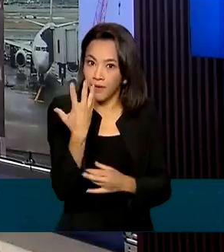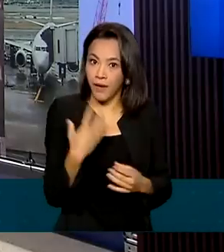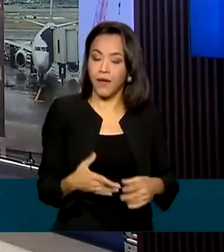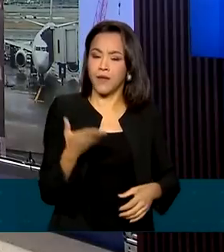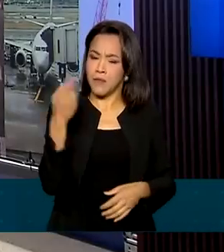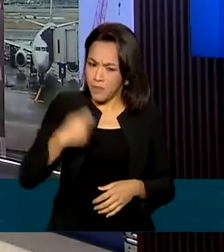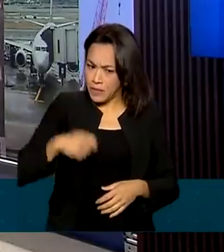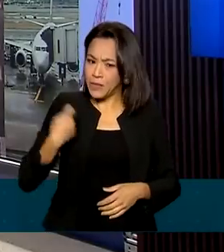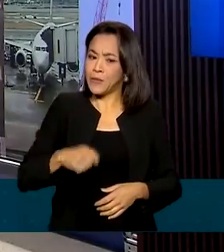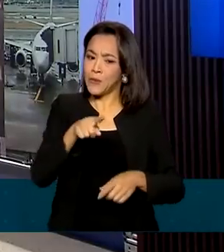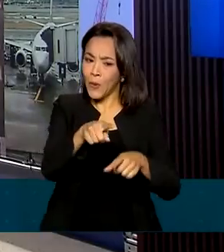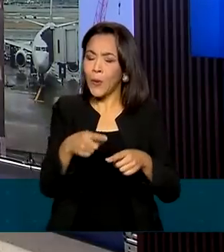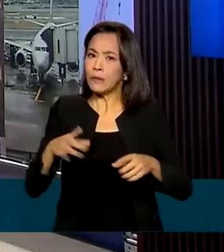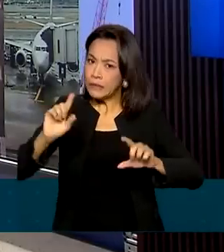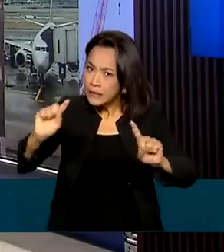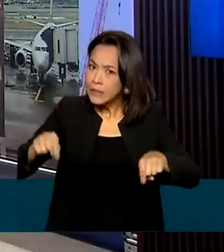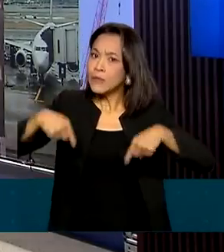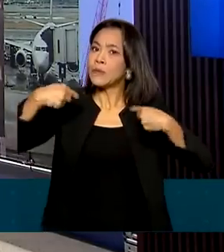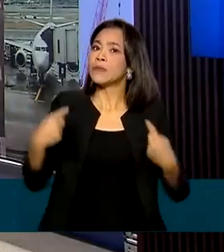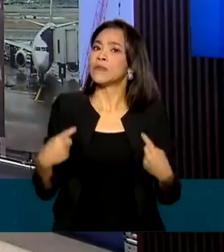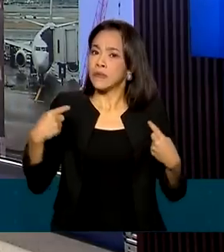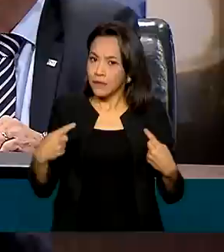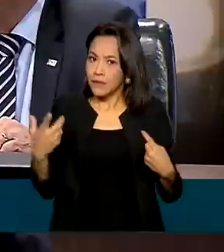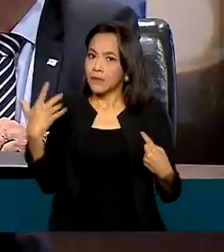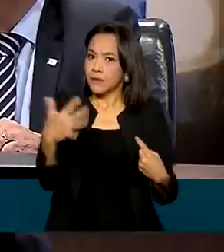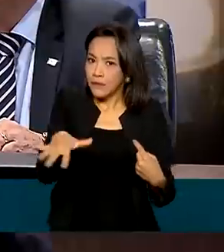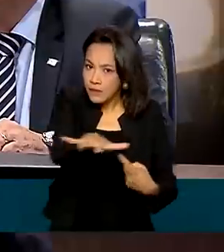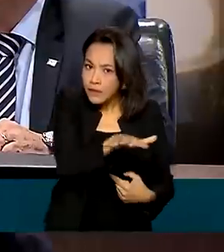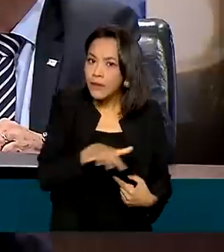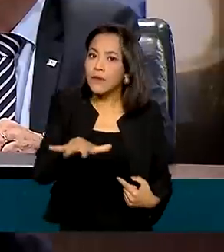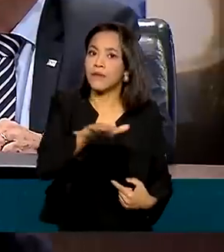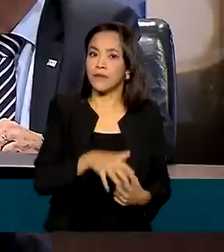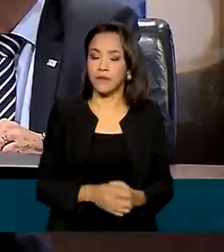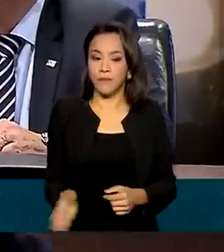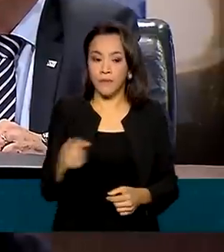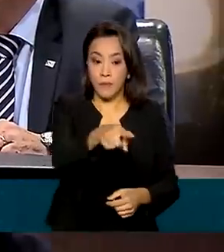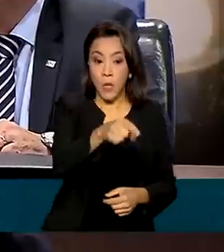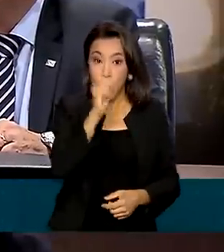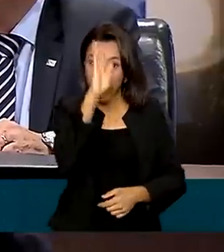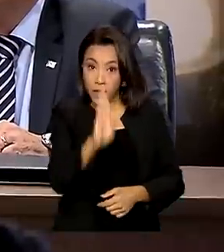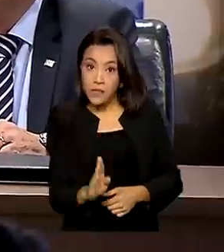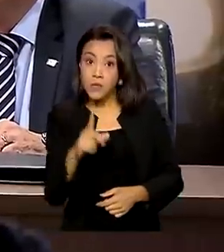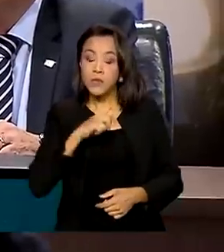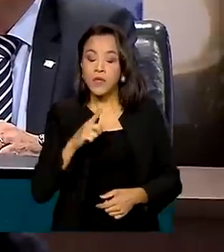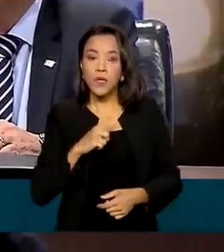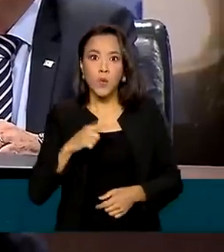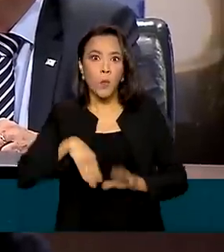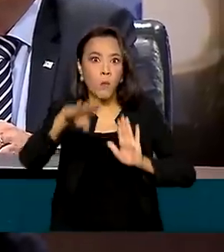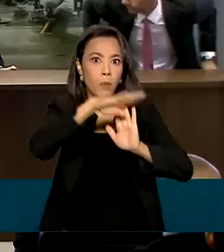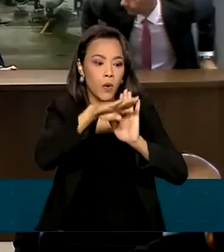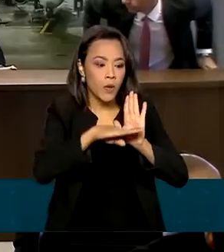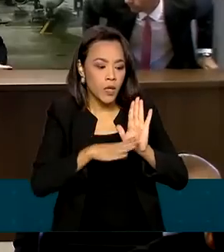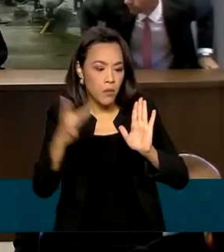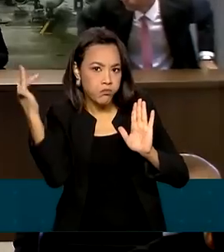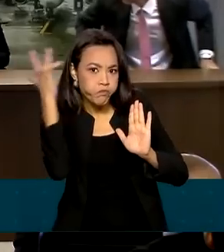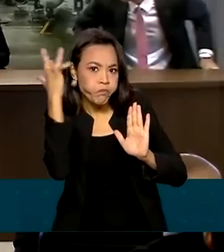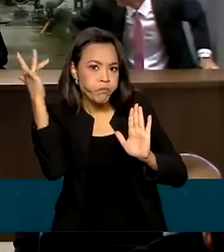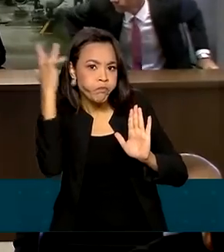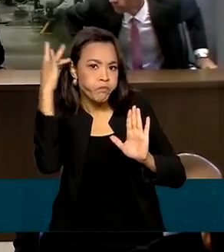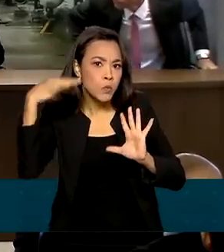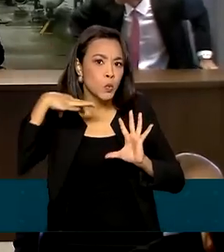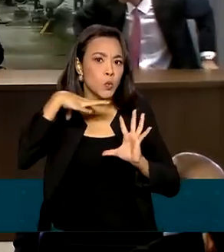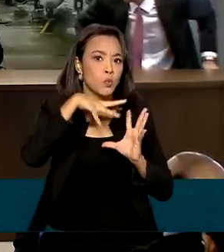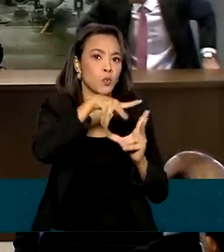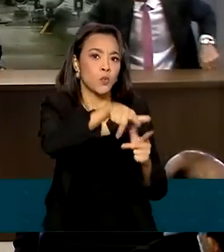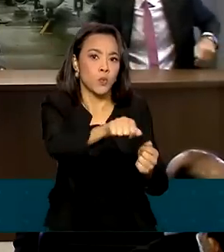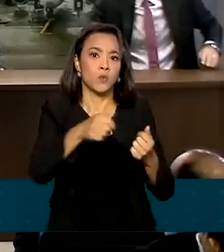inovar para avançar na modernização do país. O Brasil hoje tem o maior programa de concessão do mundo. Por vir, a gente